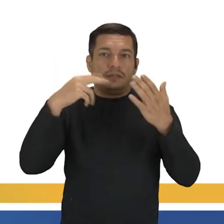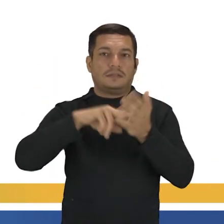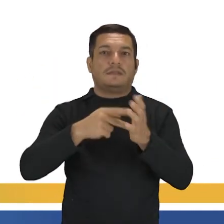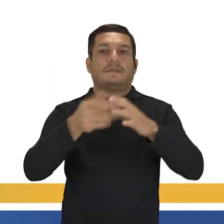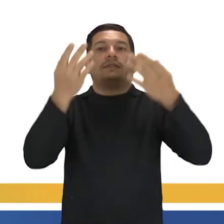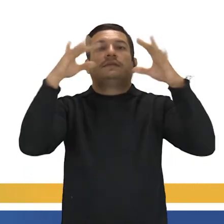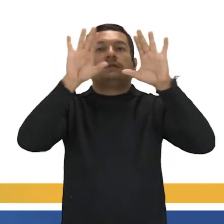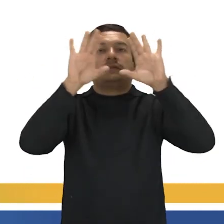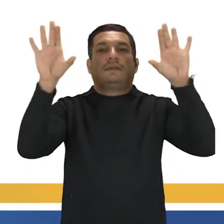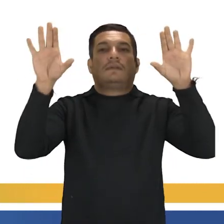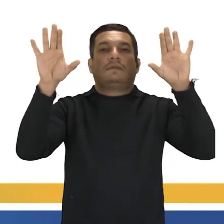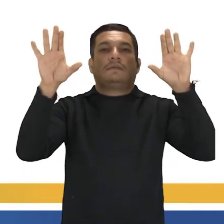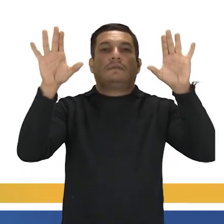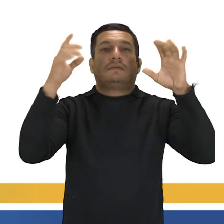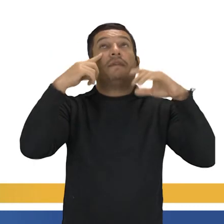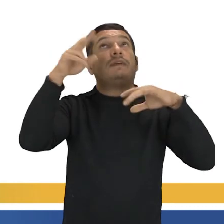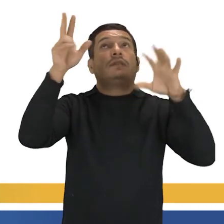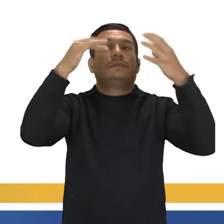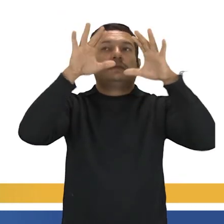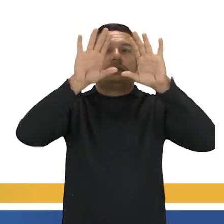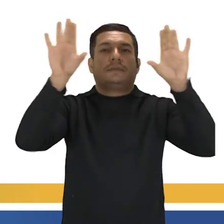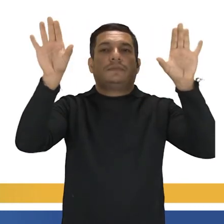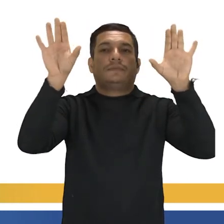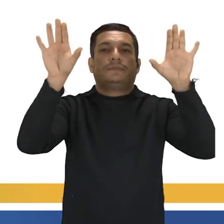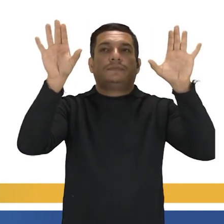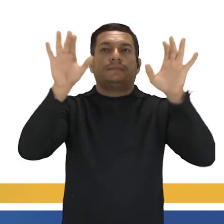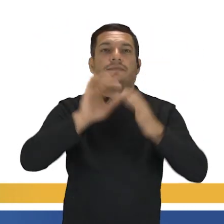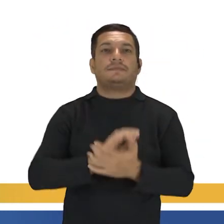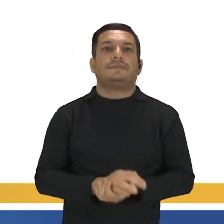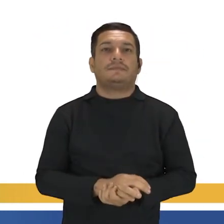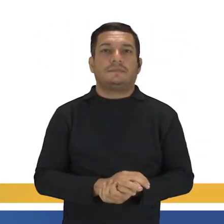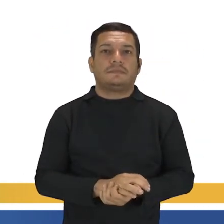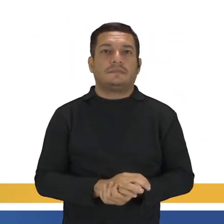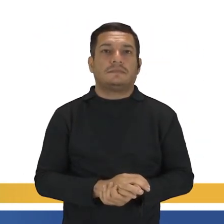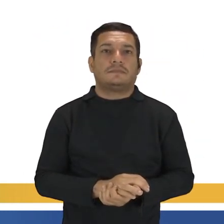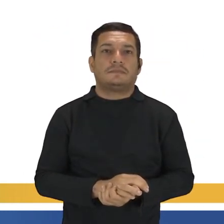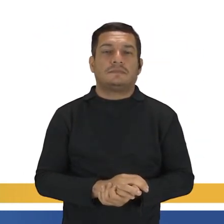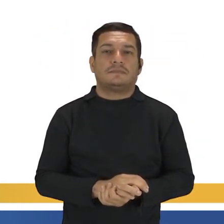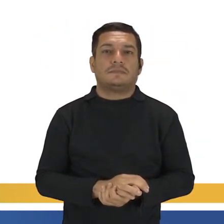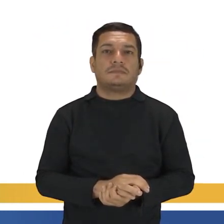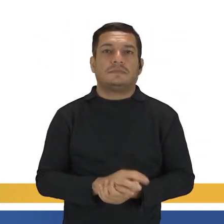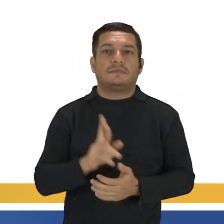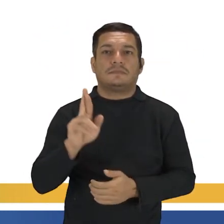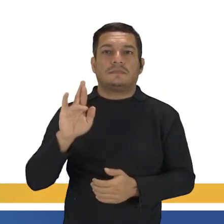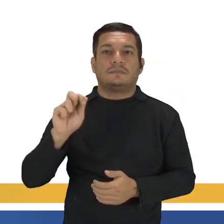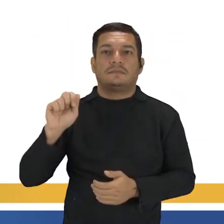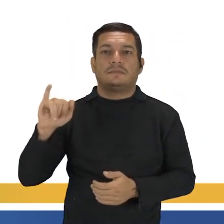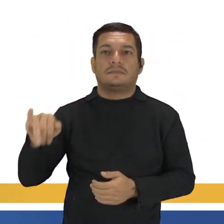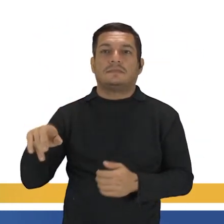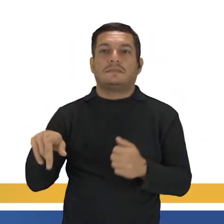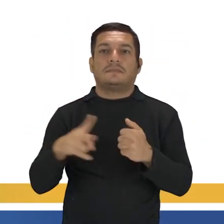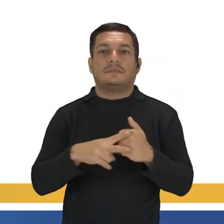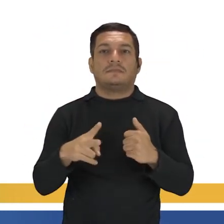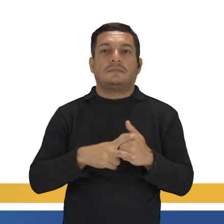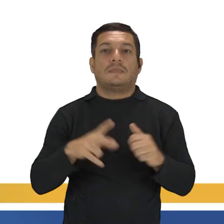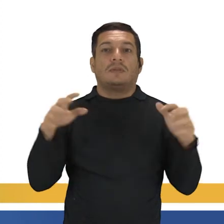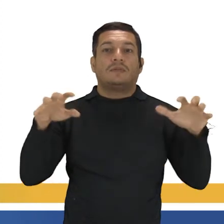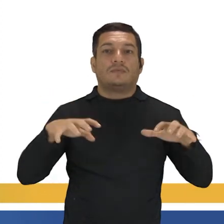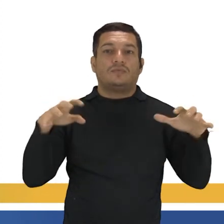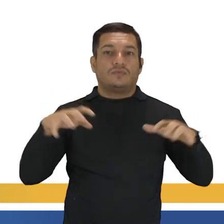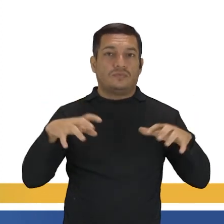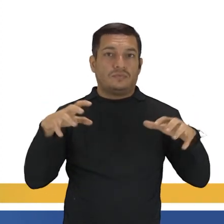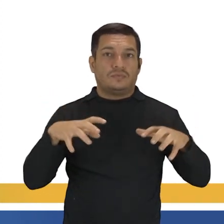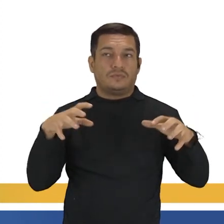Dá uma olhada no céu. Olha pro céu. It, ta, ta, ta, rain. Rain é o verbo chover. Chover.